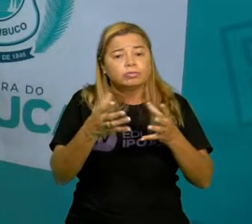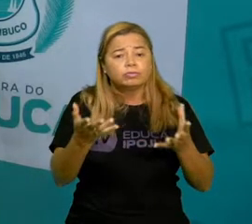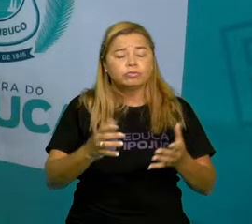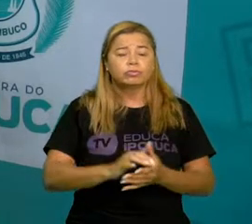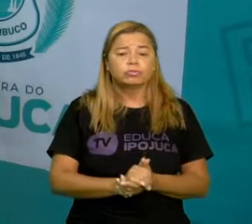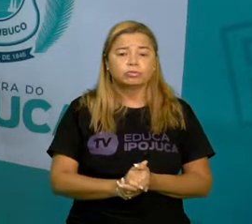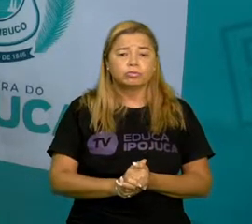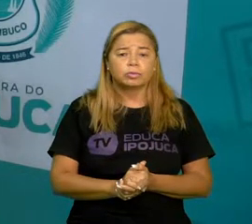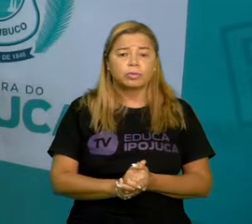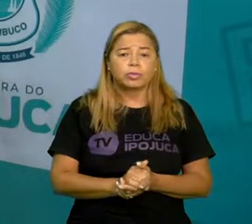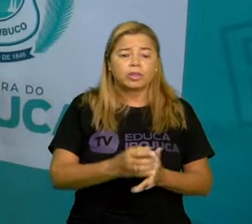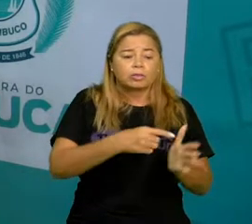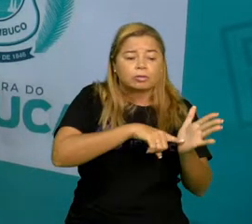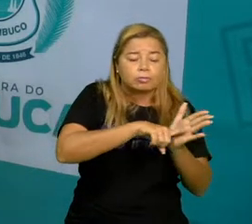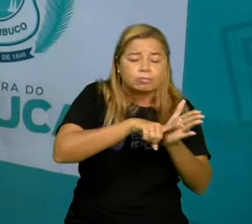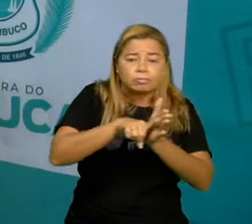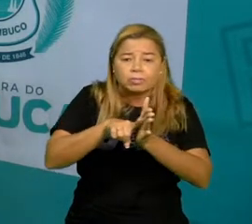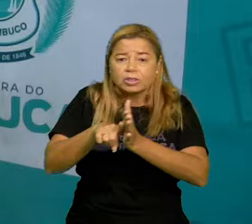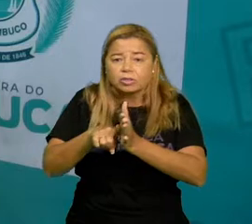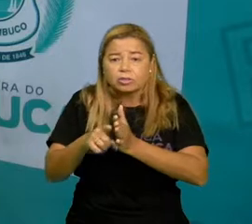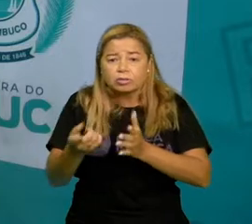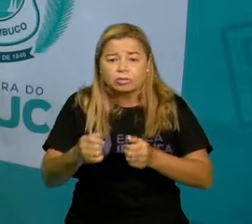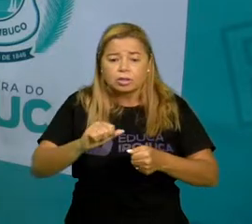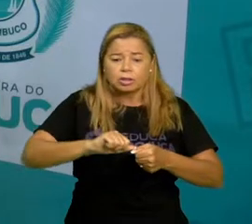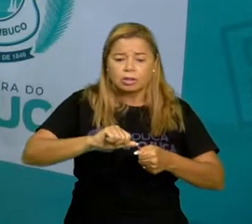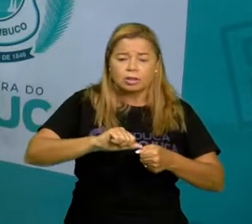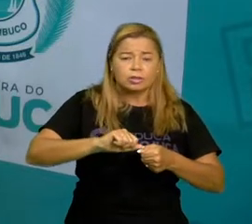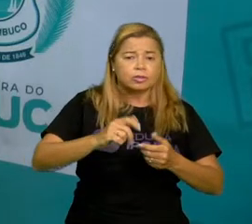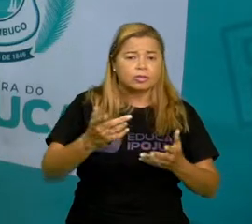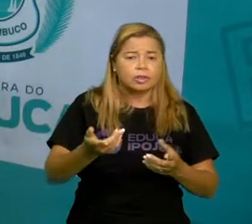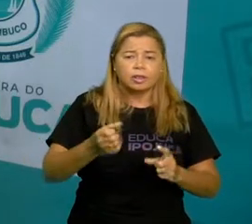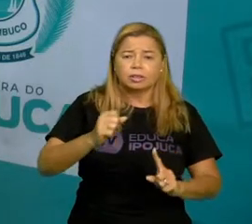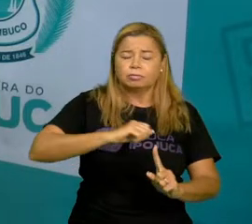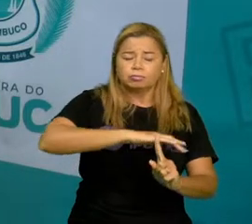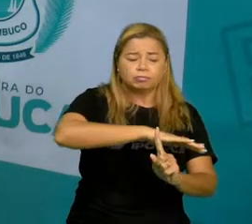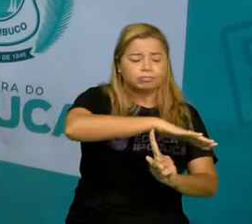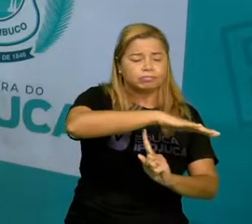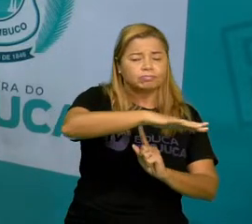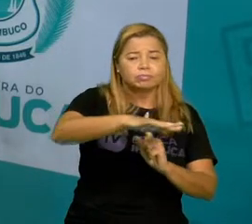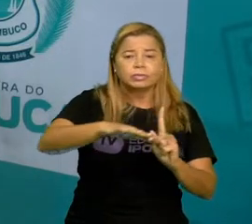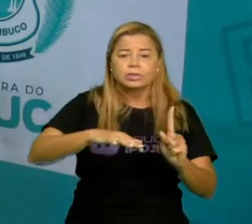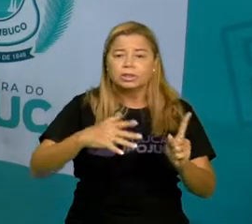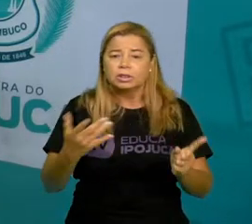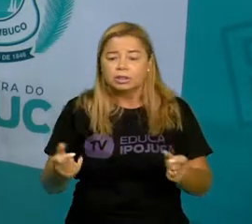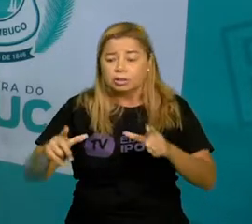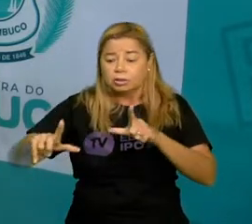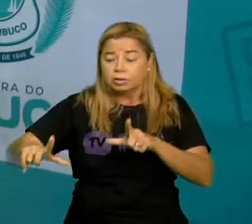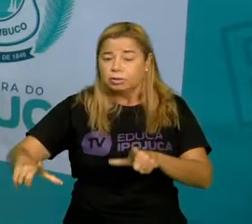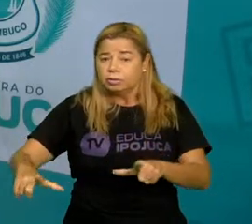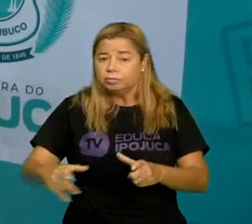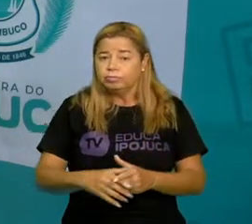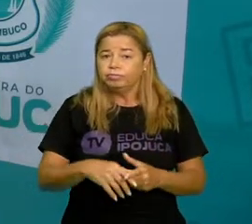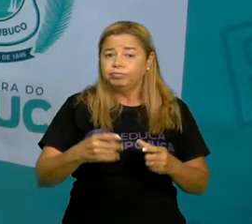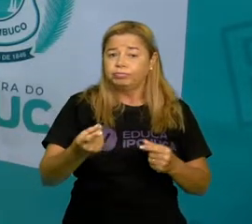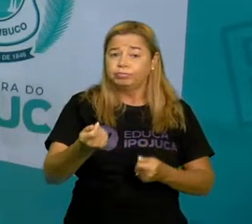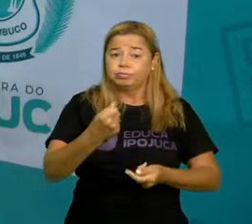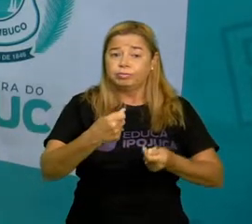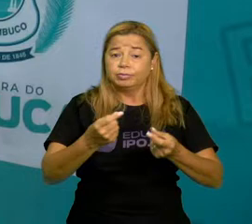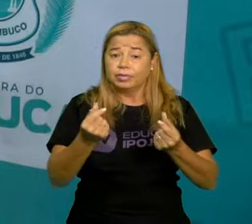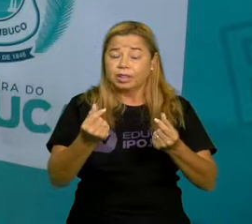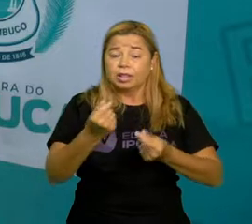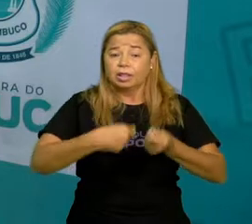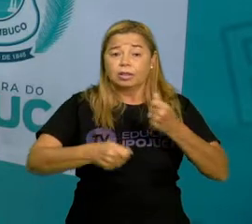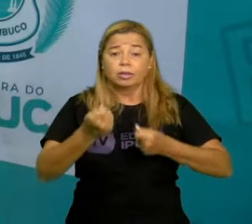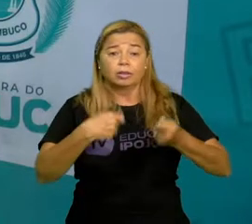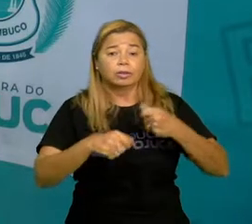conseguem contemplar tudo, né? O meio ambiente onde a pessoa vive, as condições financeiras, o acesso à